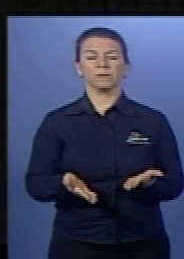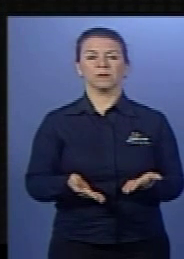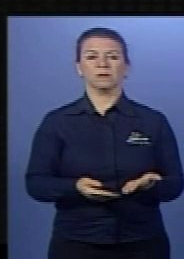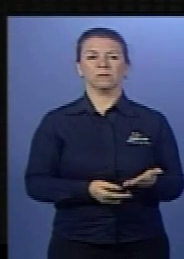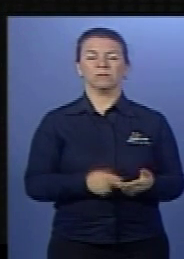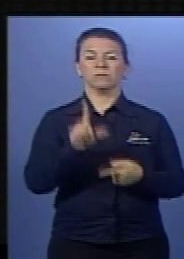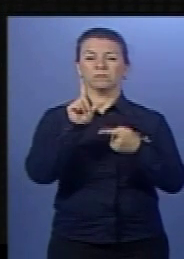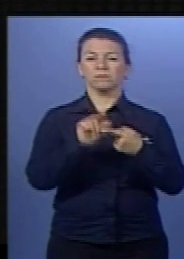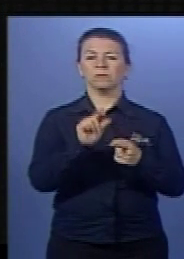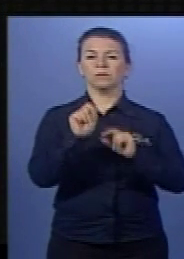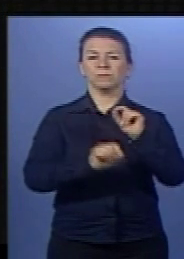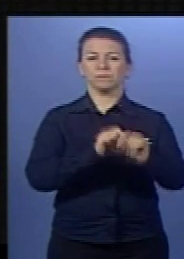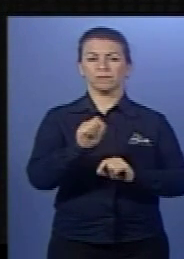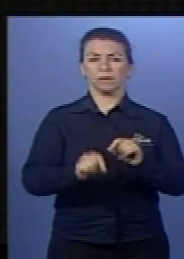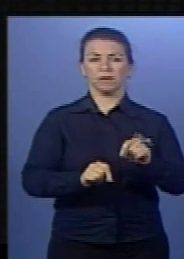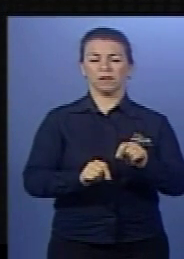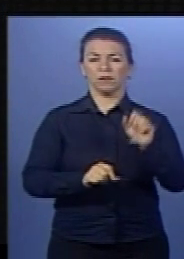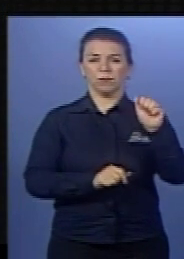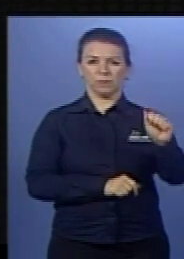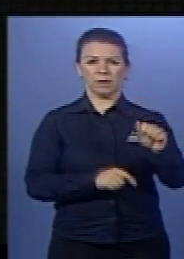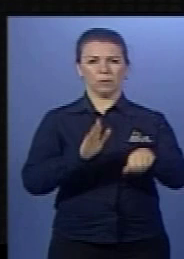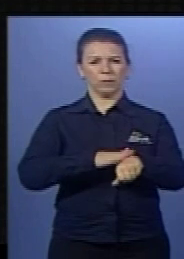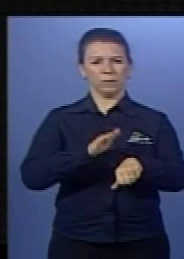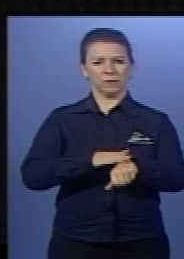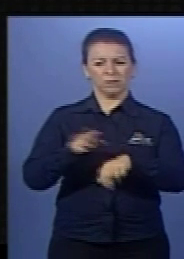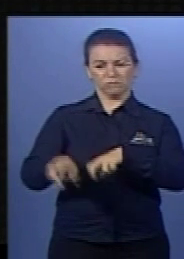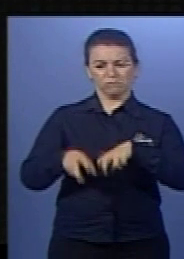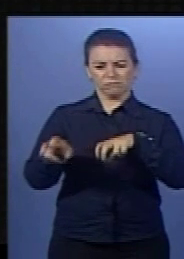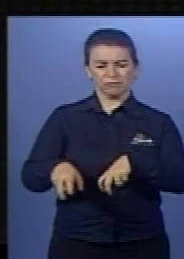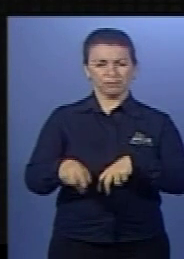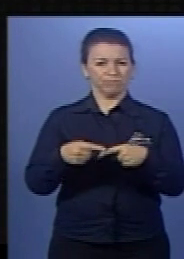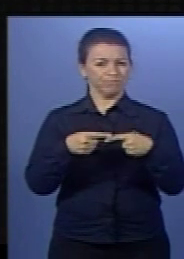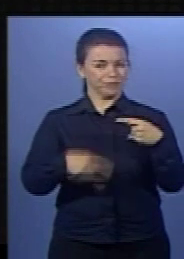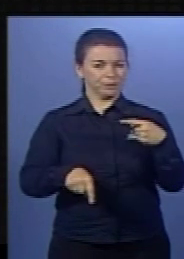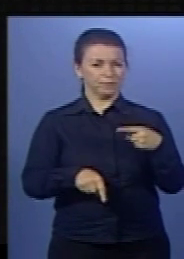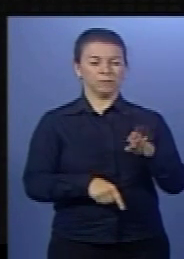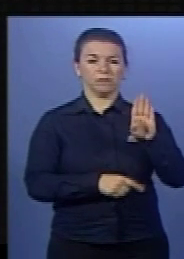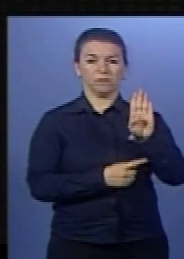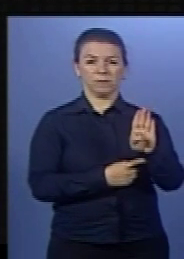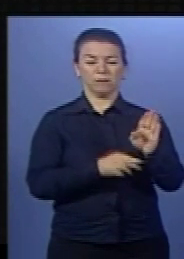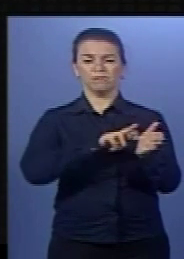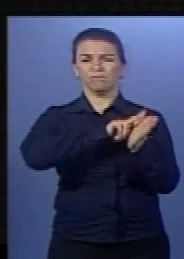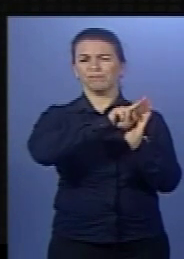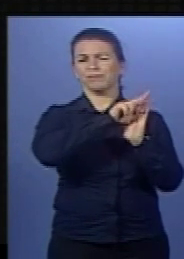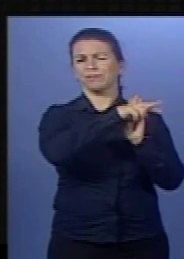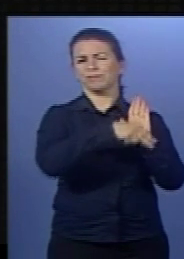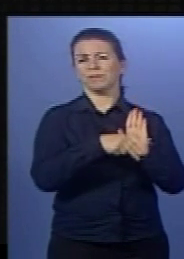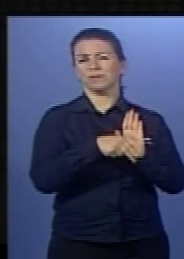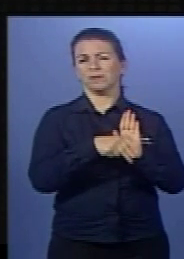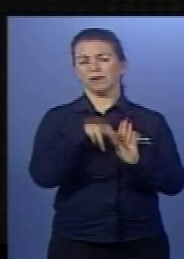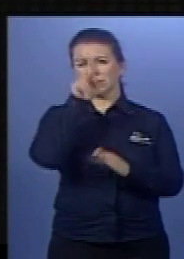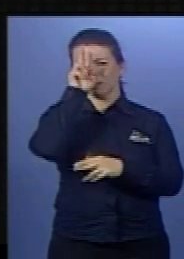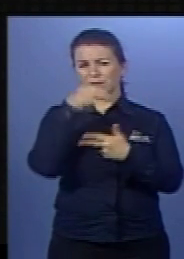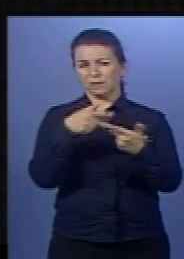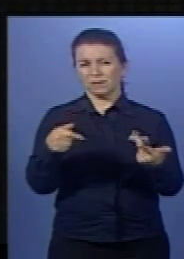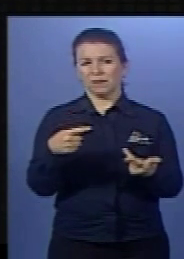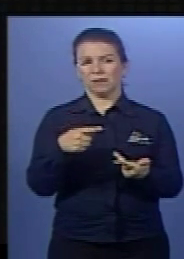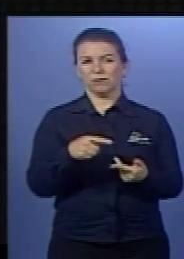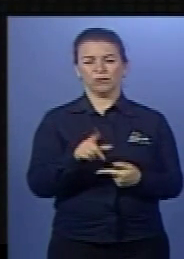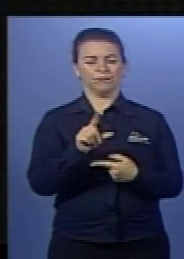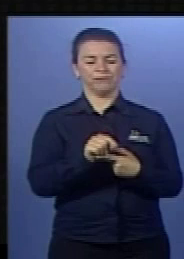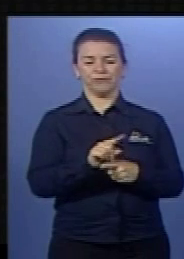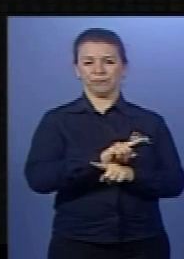Diminui o quê? O tempo da produção agrícola? Nada a ver. Diversidade de insetos praga? Não.